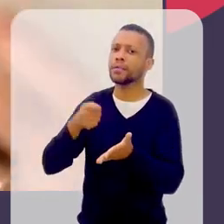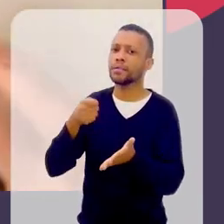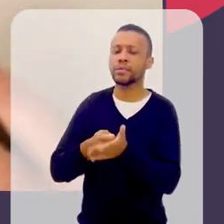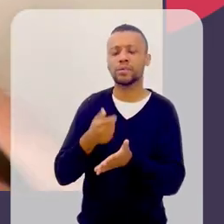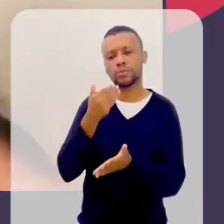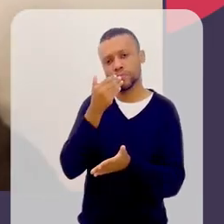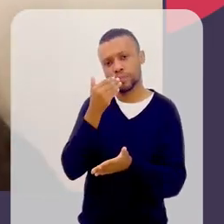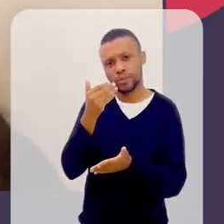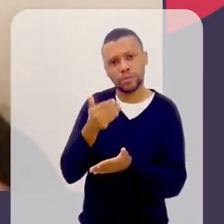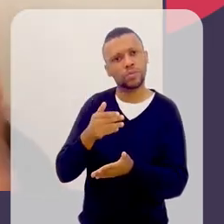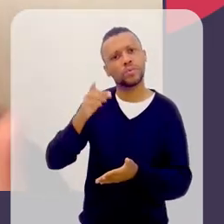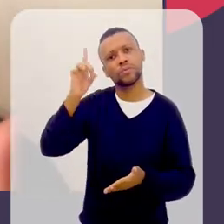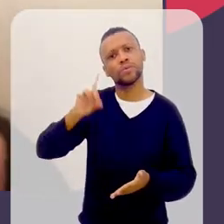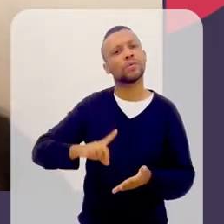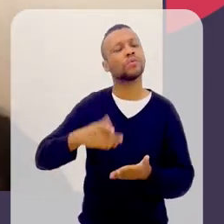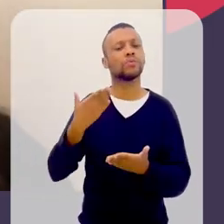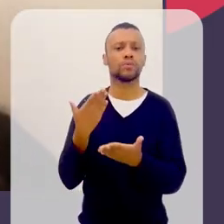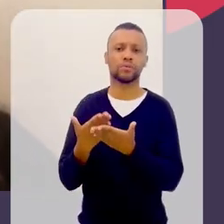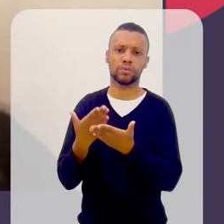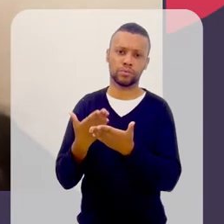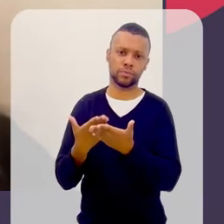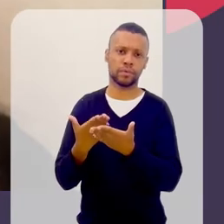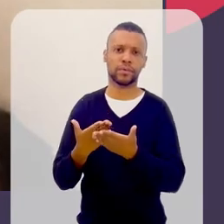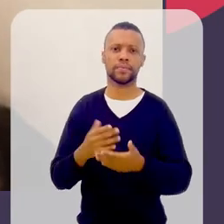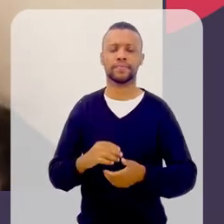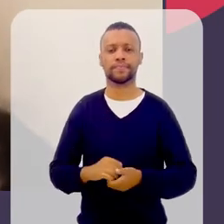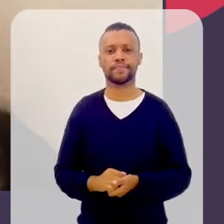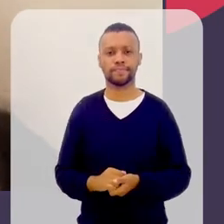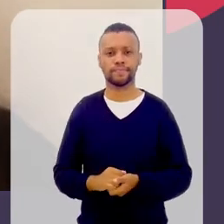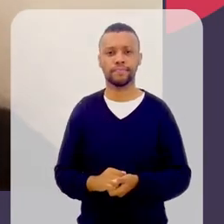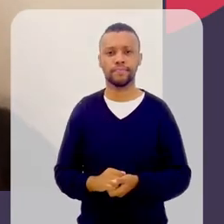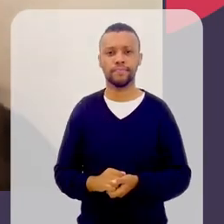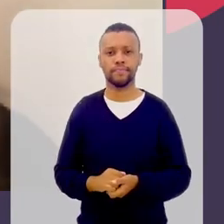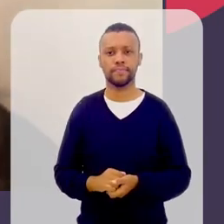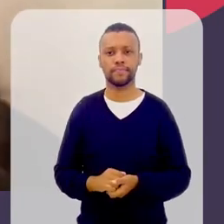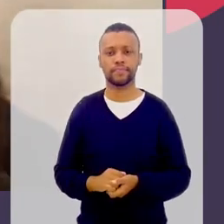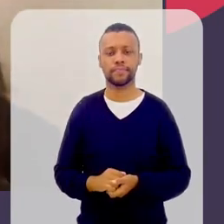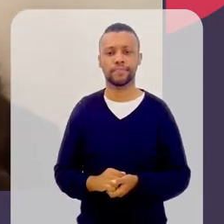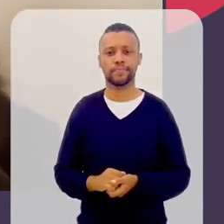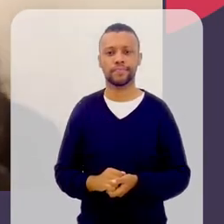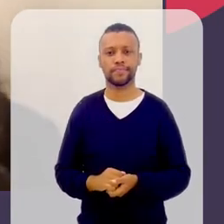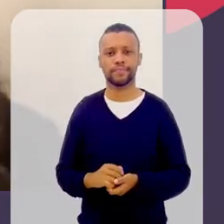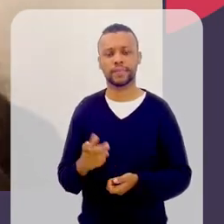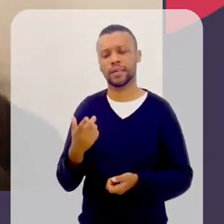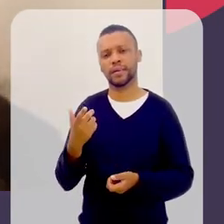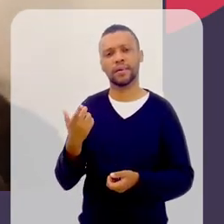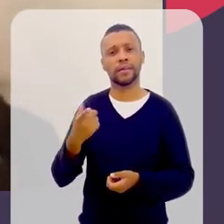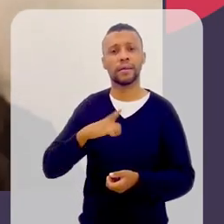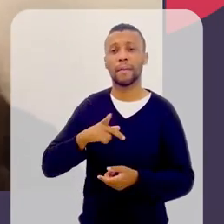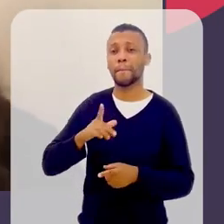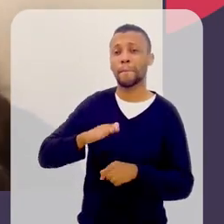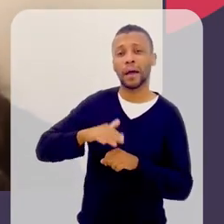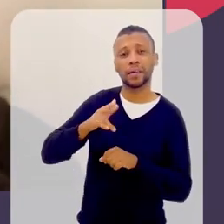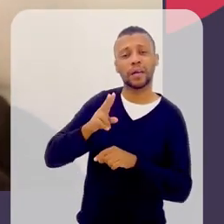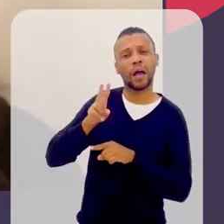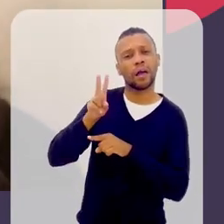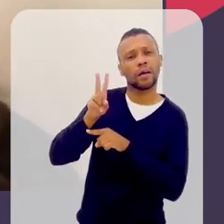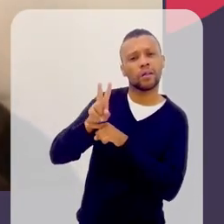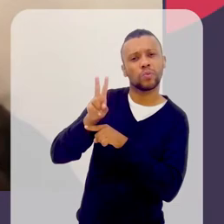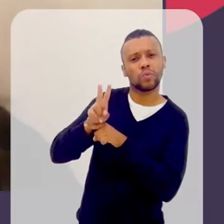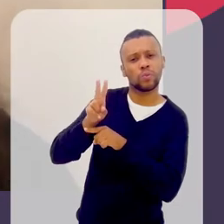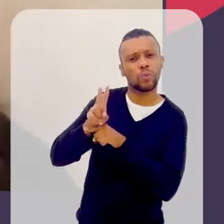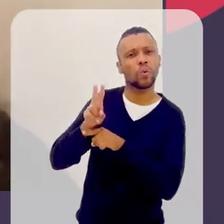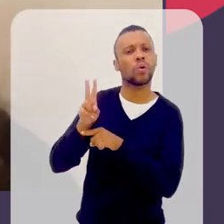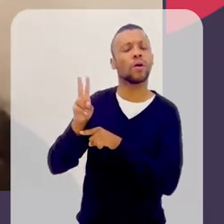reivindicando o seu direito de estudar, né? Para além dos tutores, né? Que muitas delas da aristocracia, da